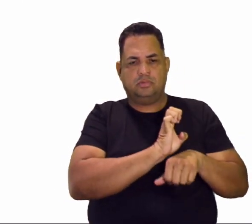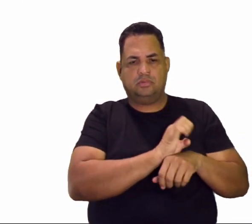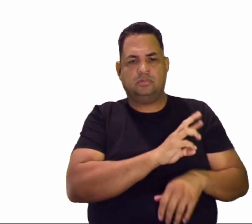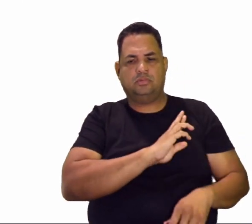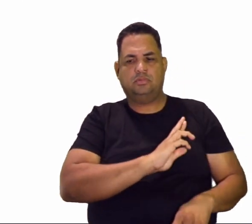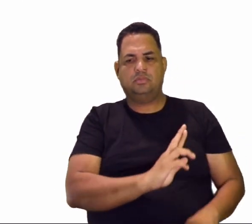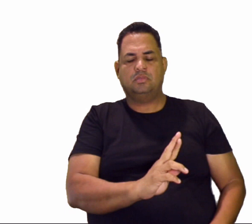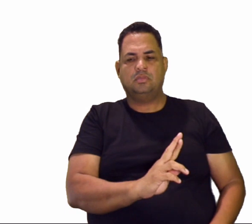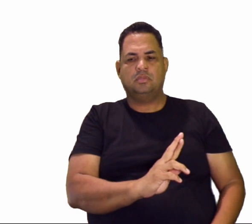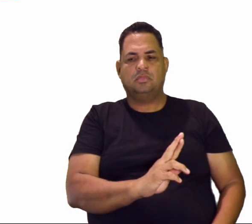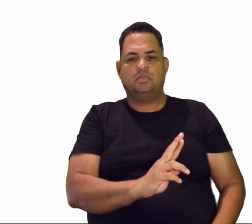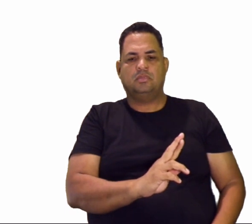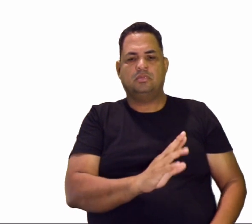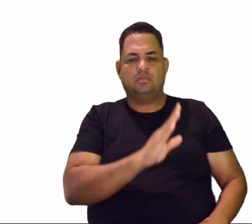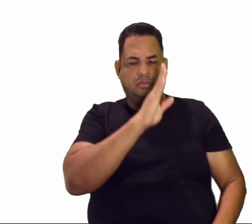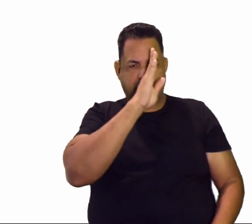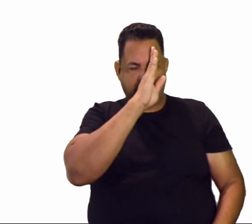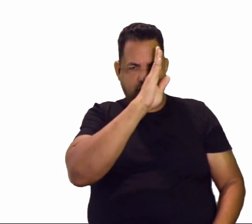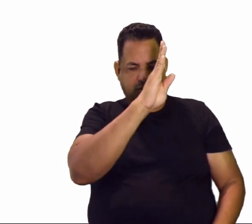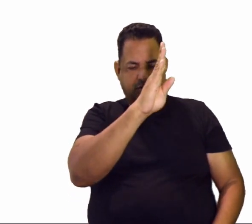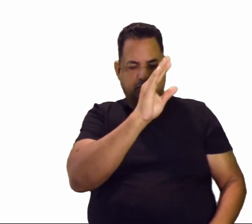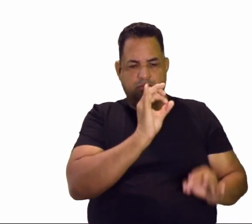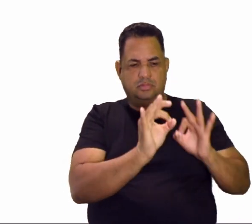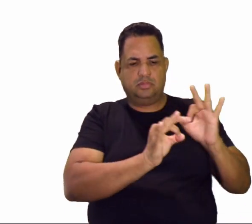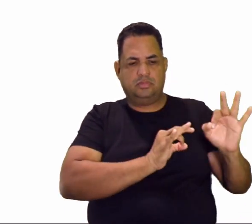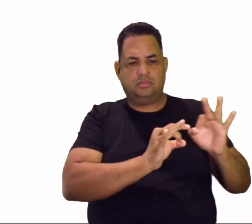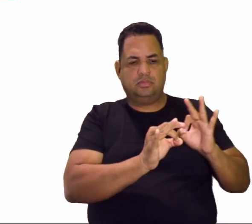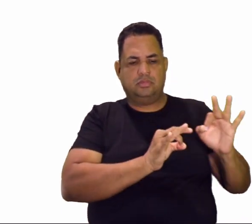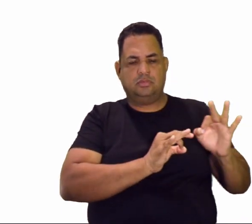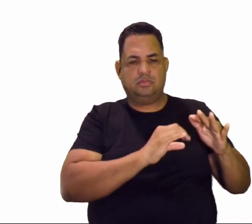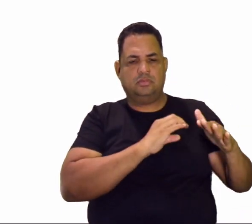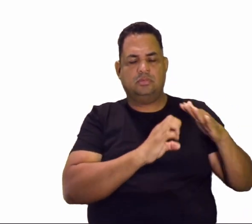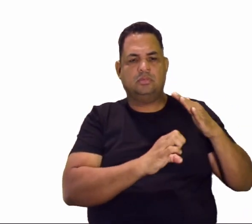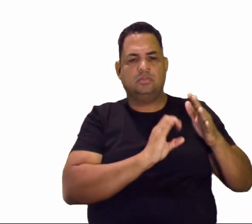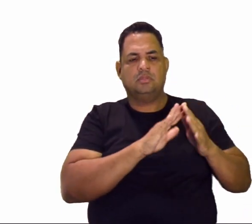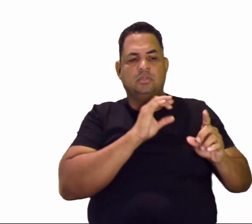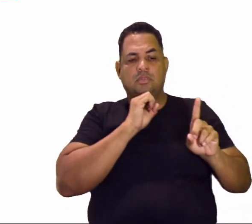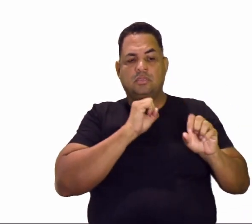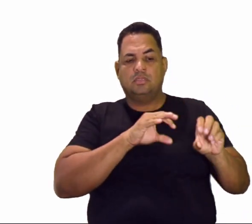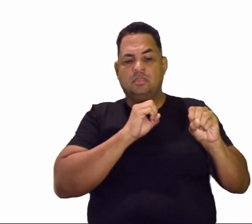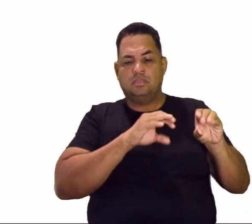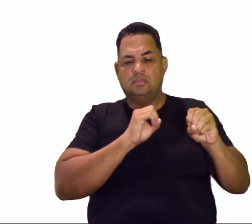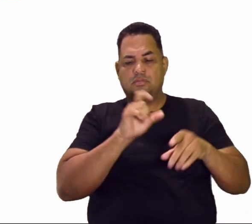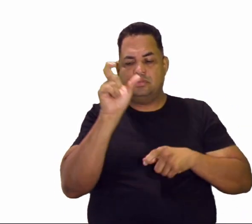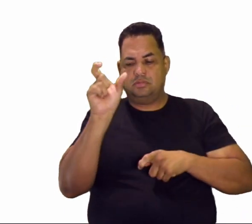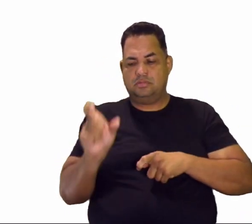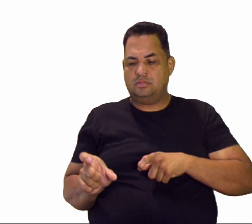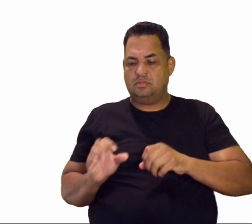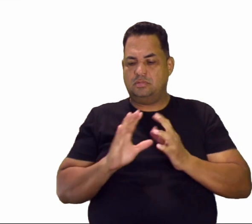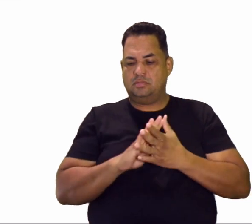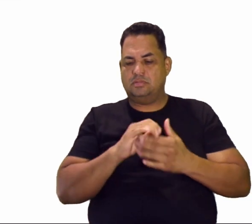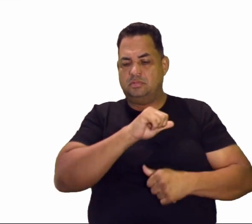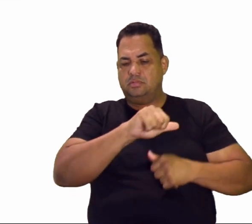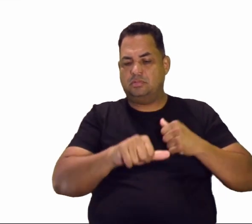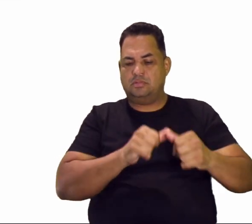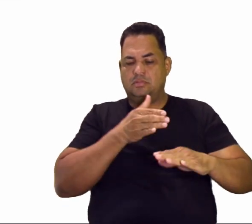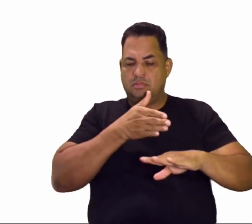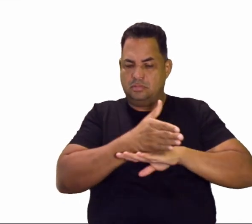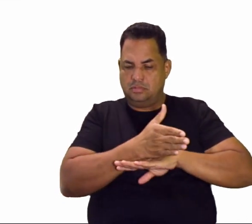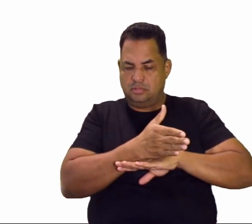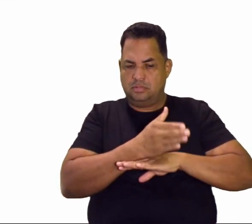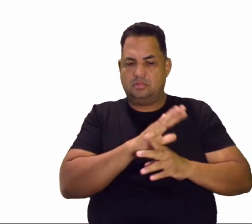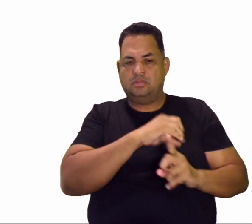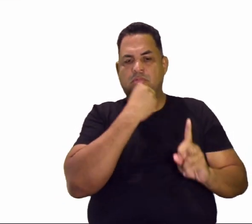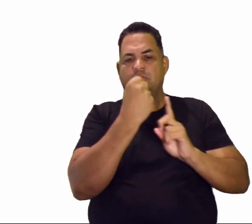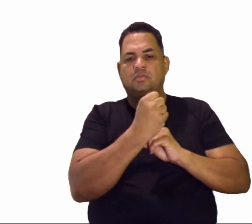a religião. São as principais instituições sociais que ensinam esse indivíduo a ser um membro da sociedade. Por